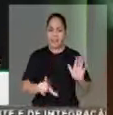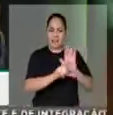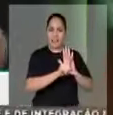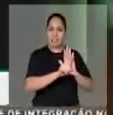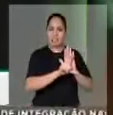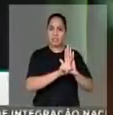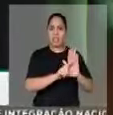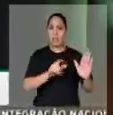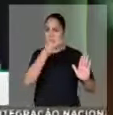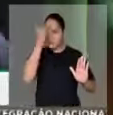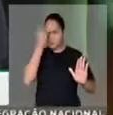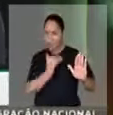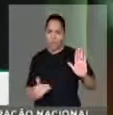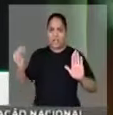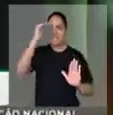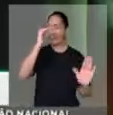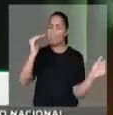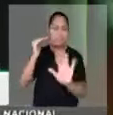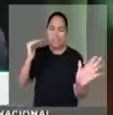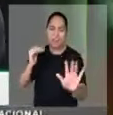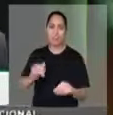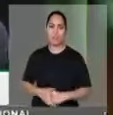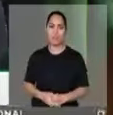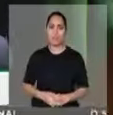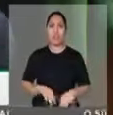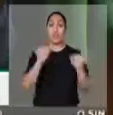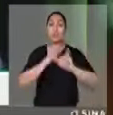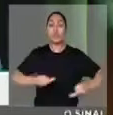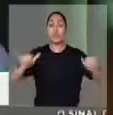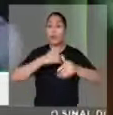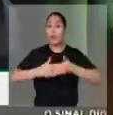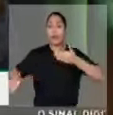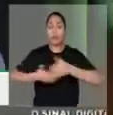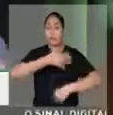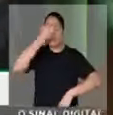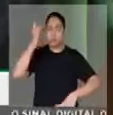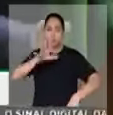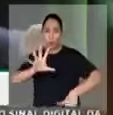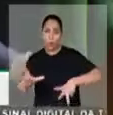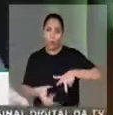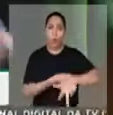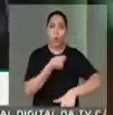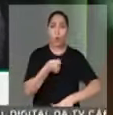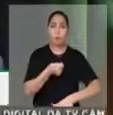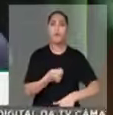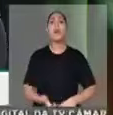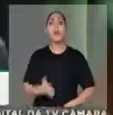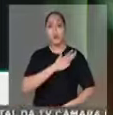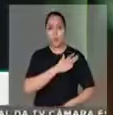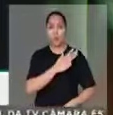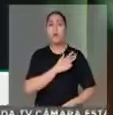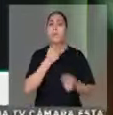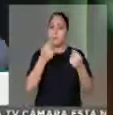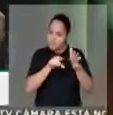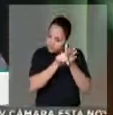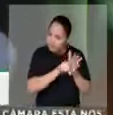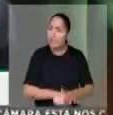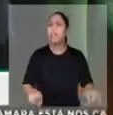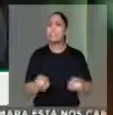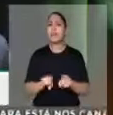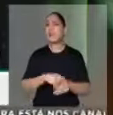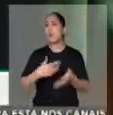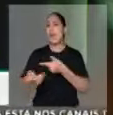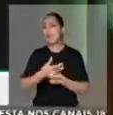Estou dizendo aqui que se tem indícios, qualquer um de nós, entre eles o ex-presidente Lula, tem sim que ser investigado,